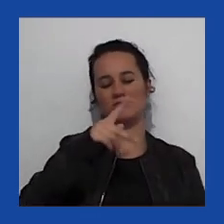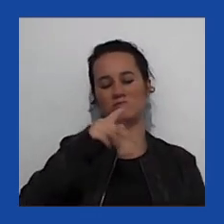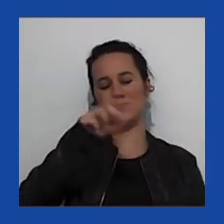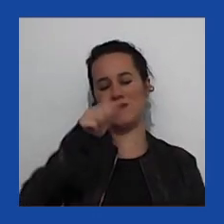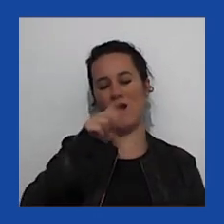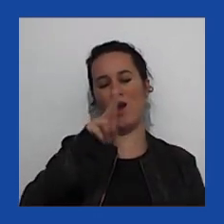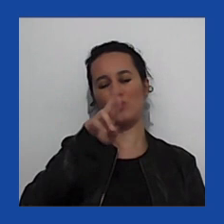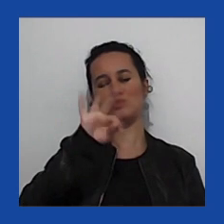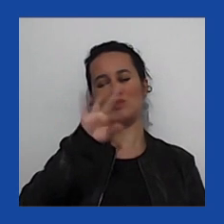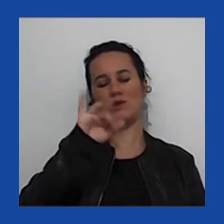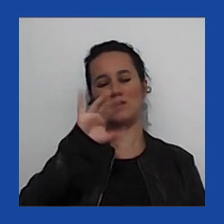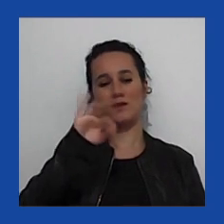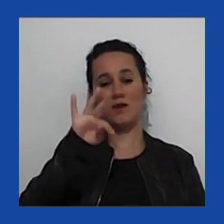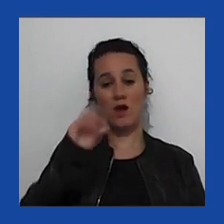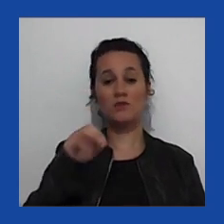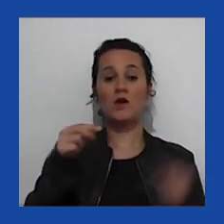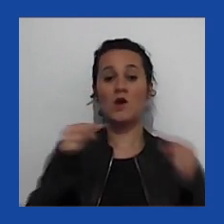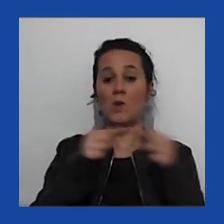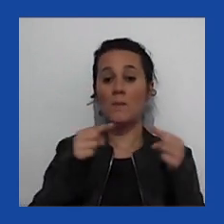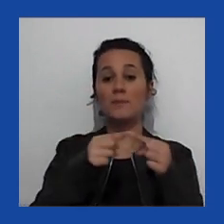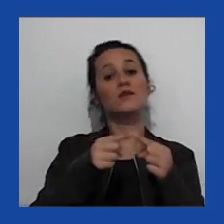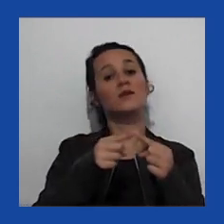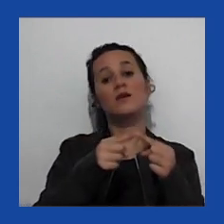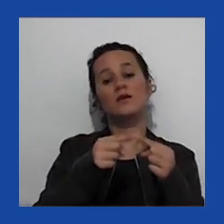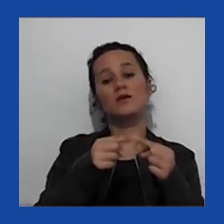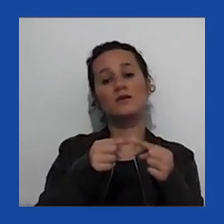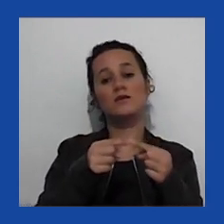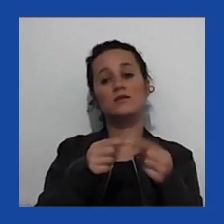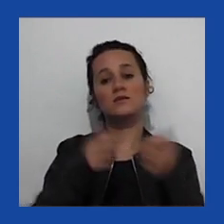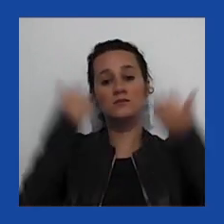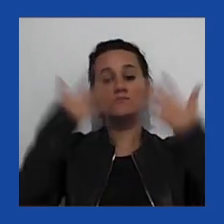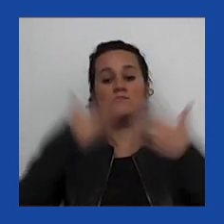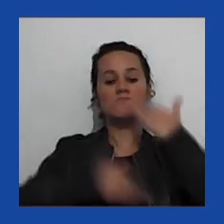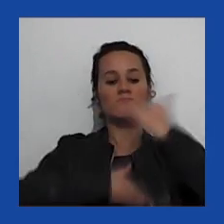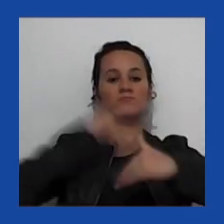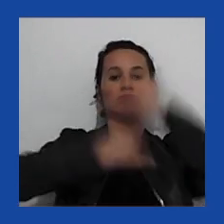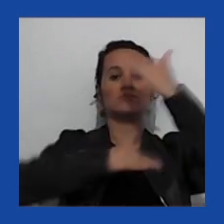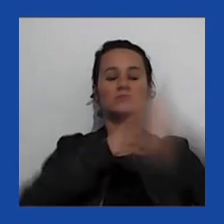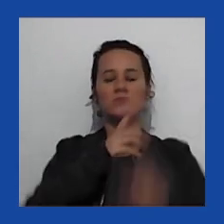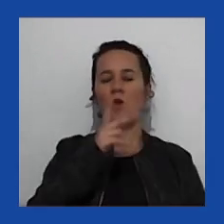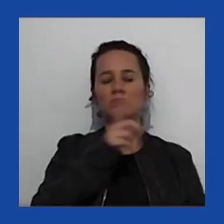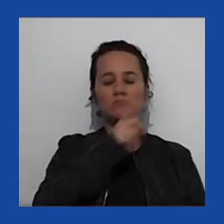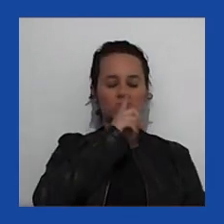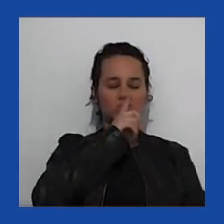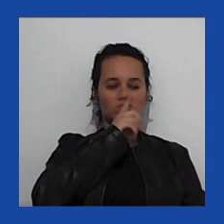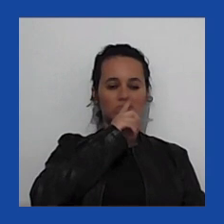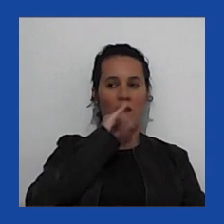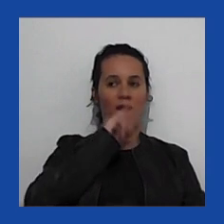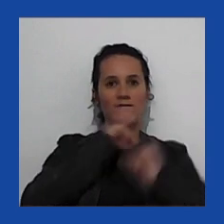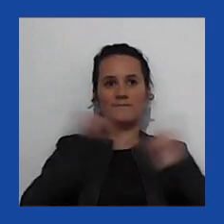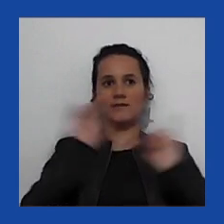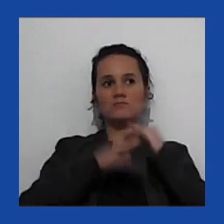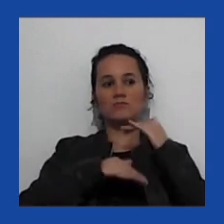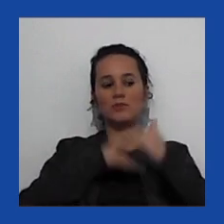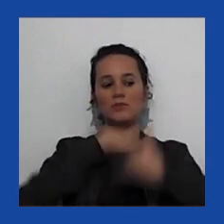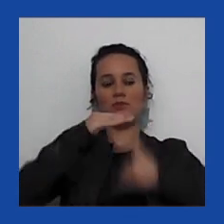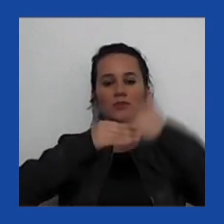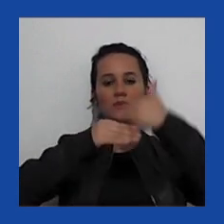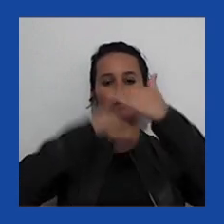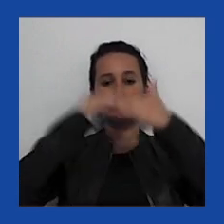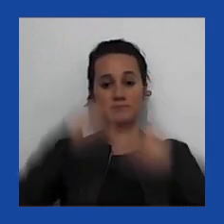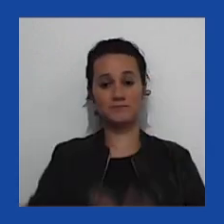cultural contra o que ele chama a revolução silenciosa, a revolução silenciosa e a